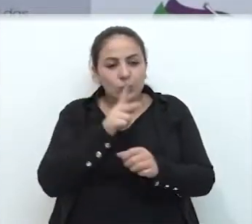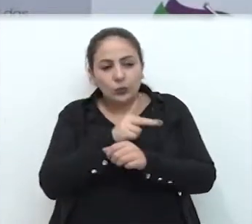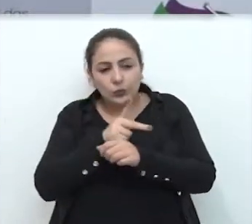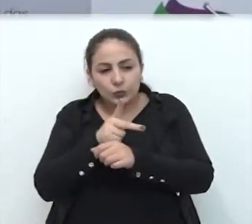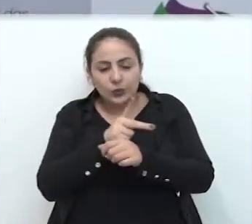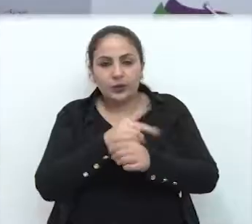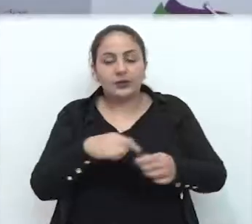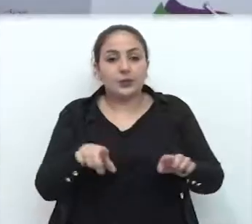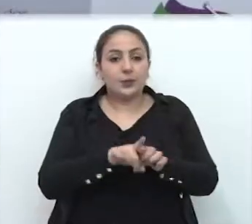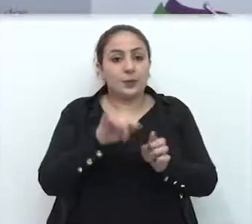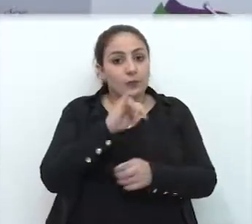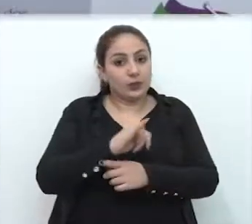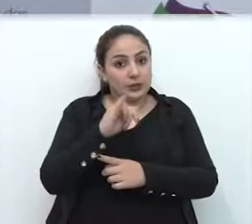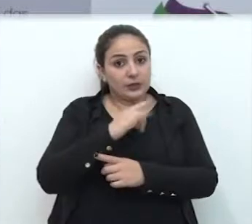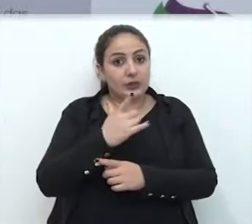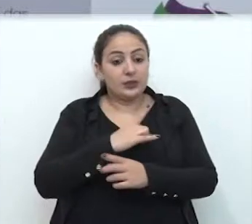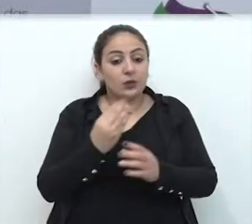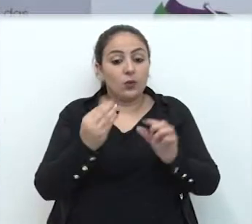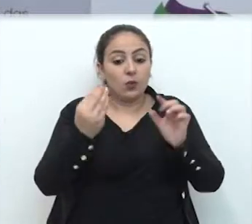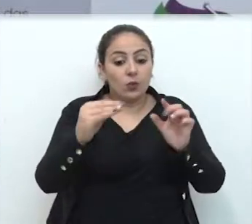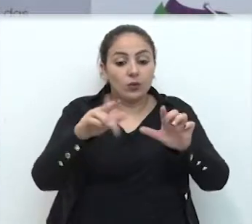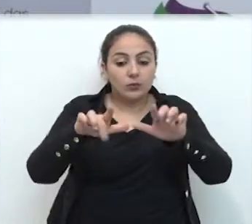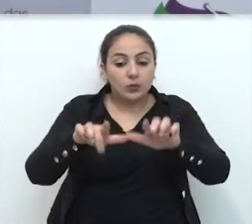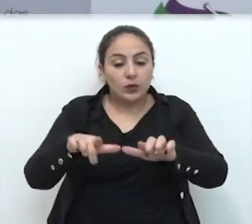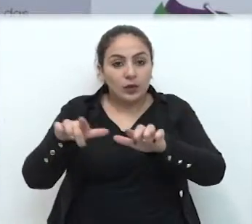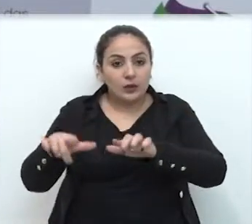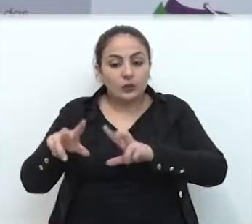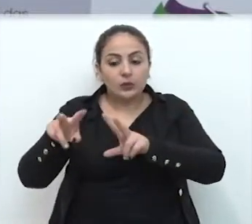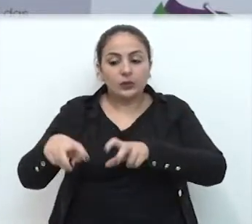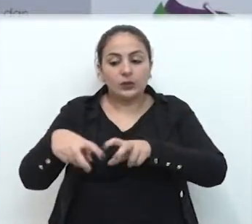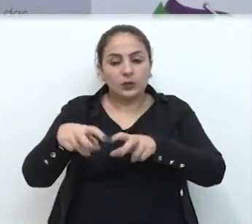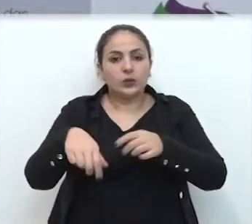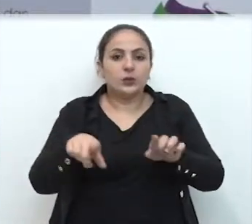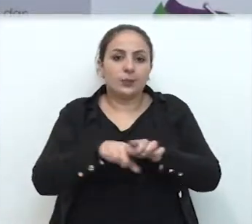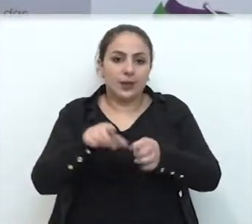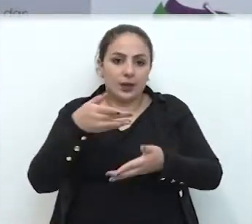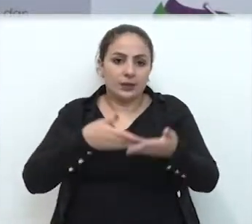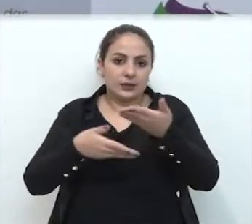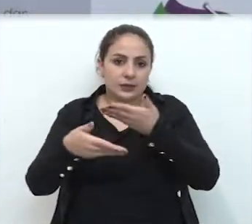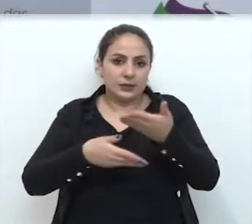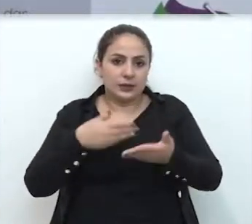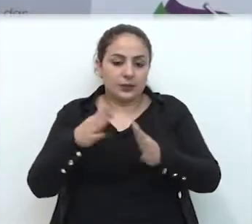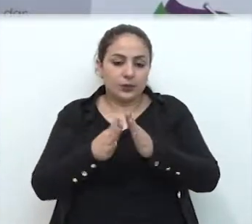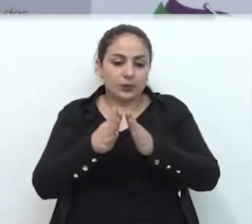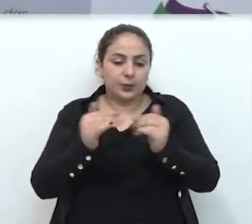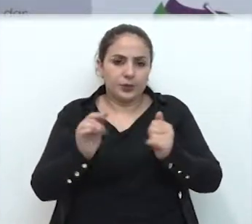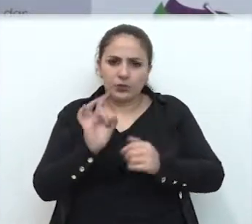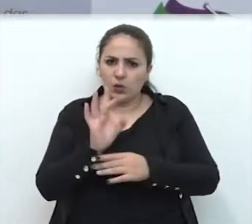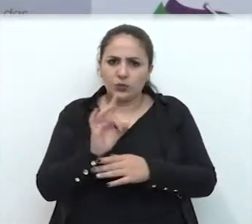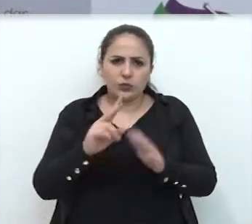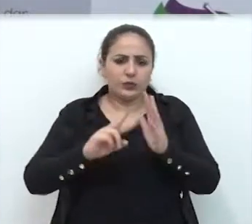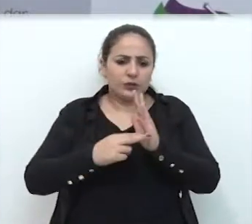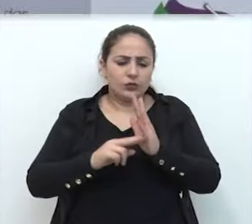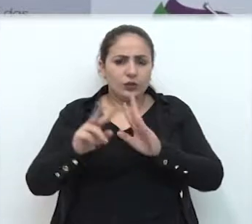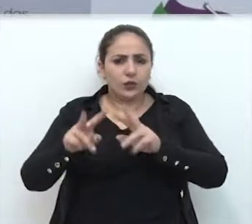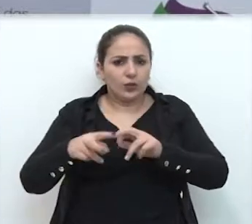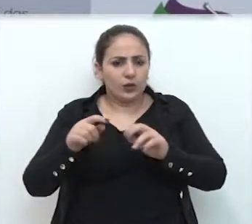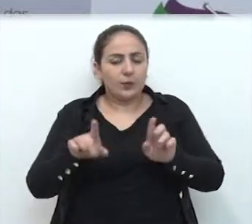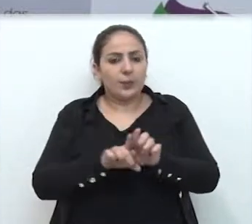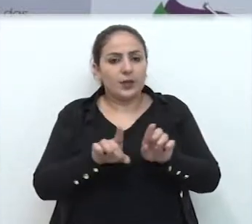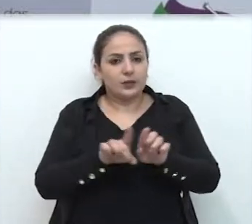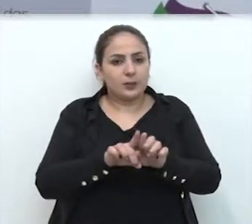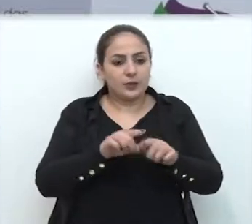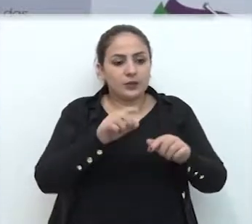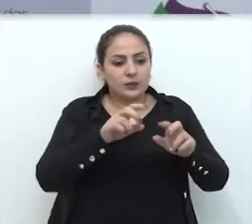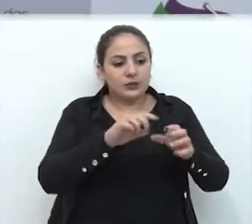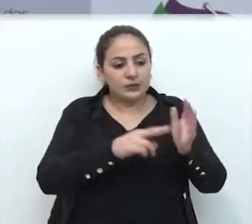será que pontos eletrônicos possam ser disponibilizados também no interior, que isso vai contemplar o pedido não só do sindicato rural,